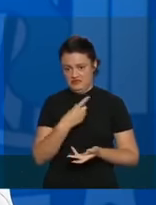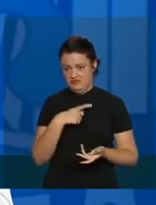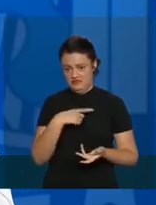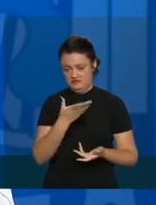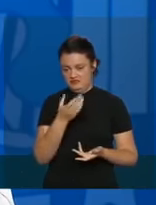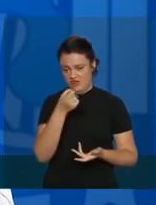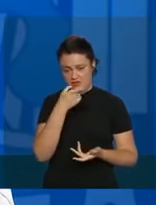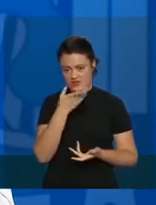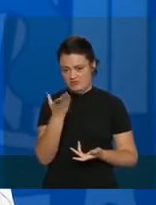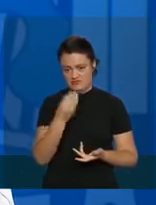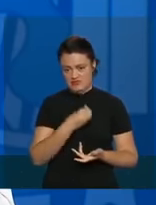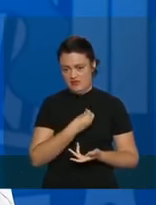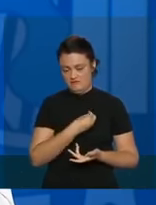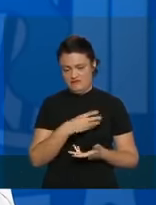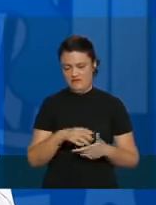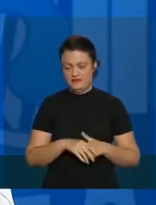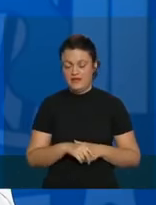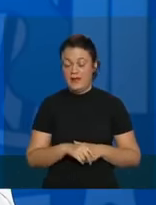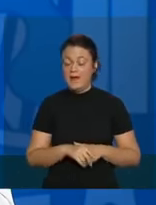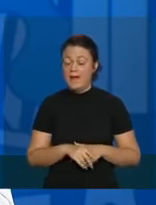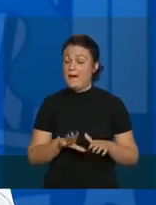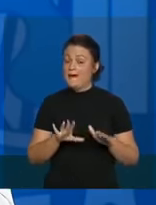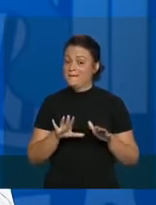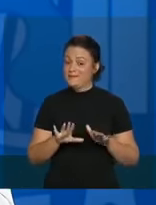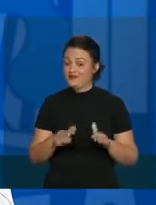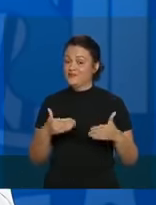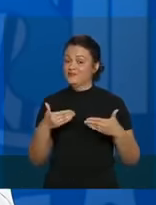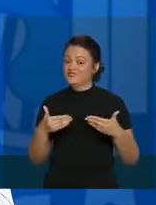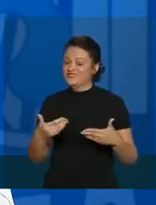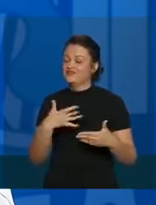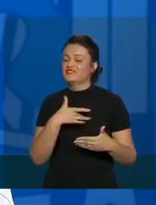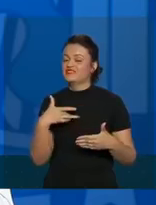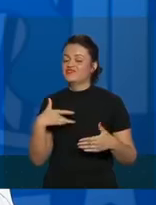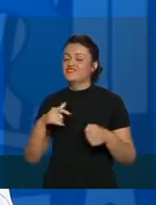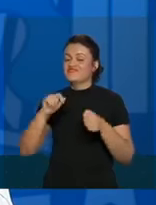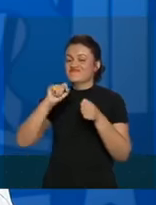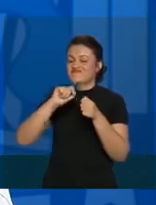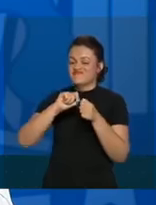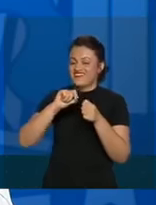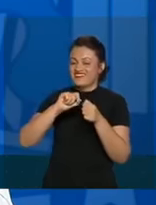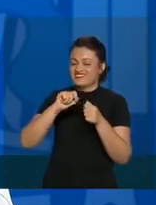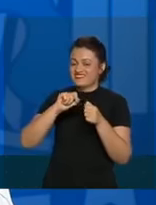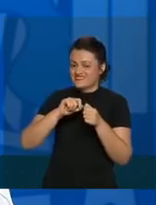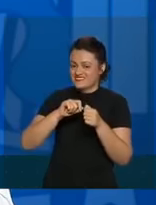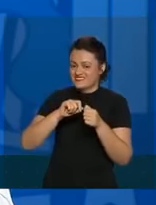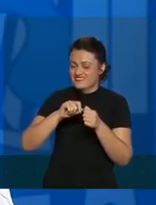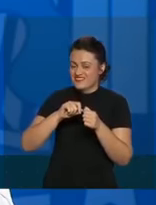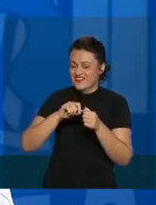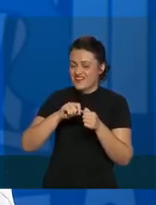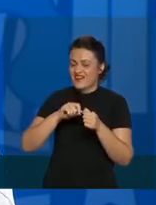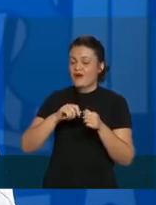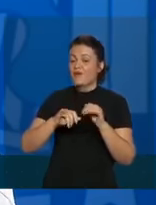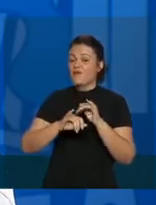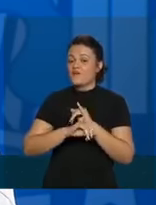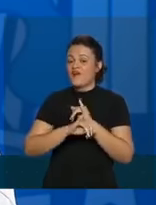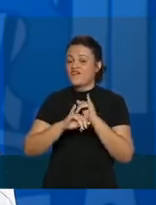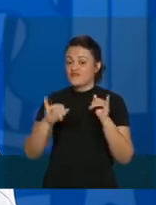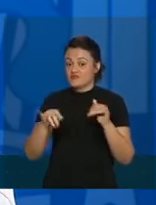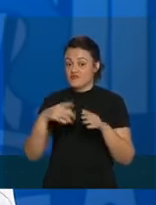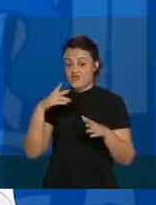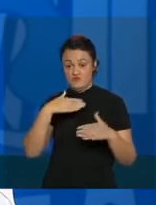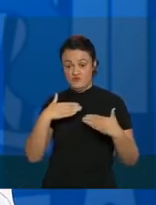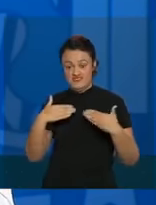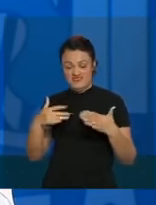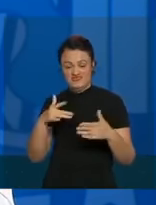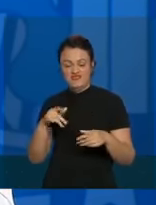o Ministério da Saúde fazer um protocolo e ele, o Ministério da